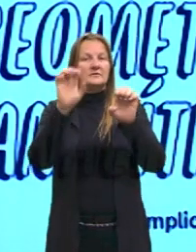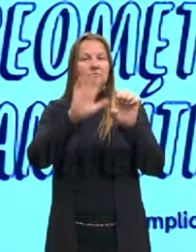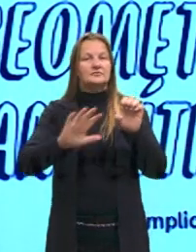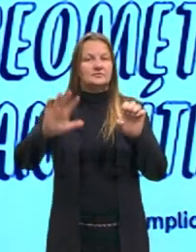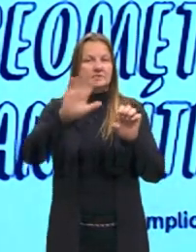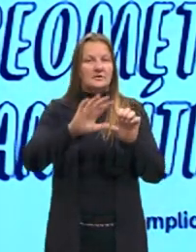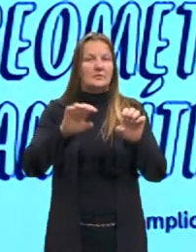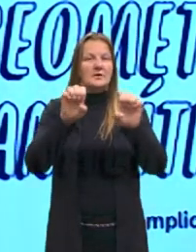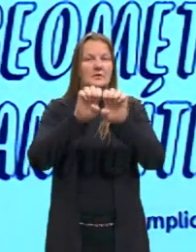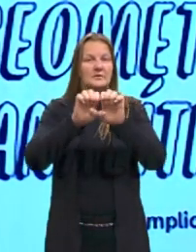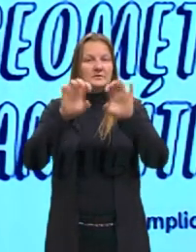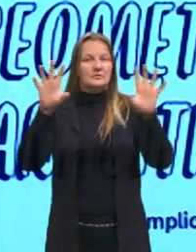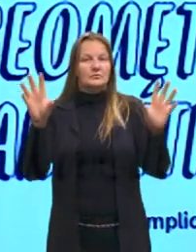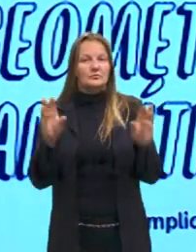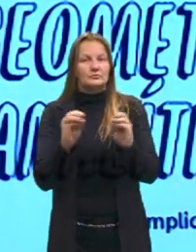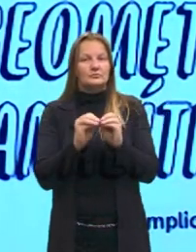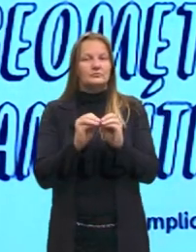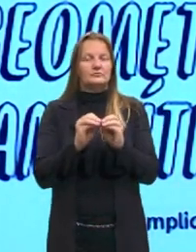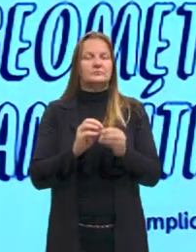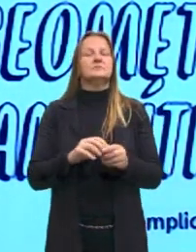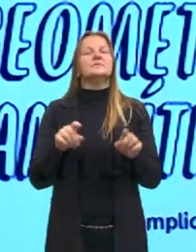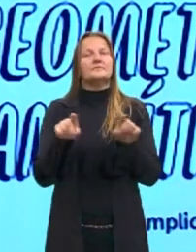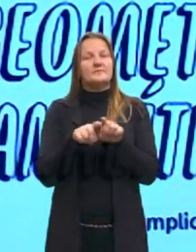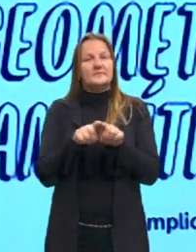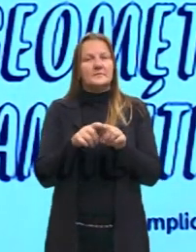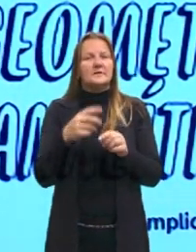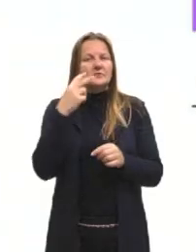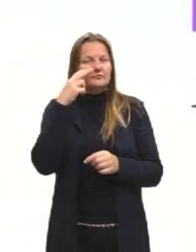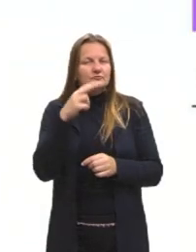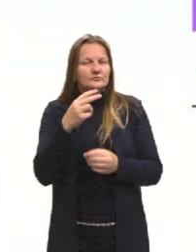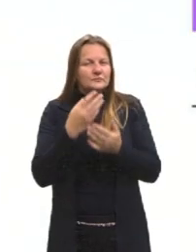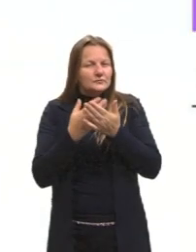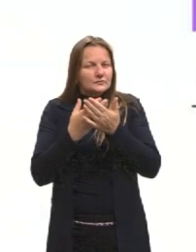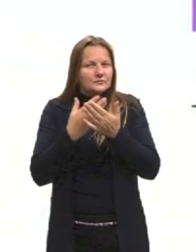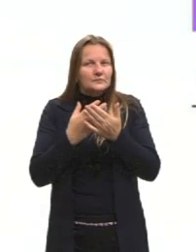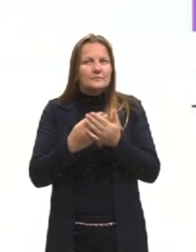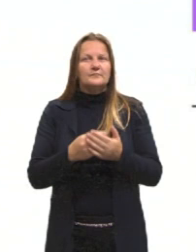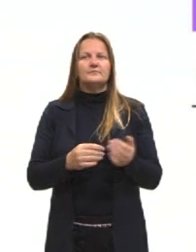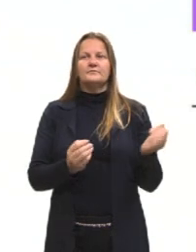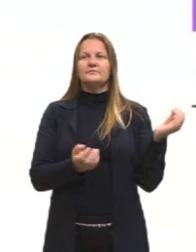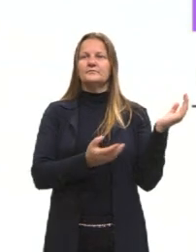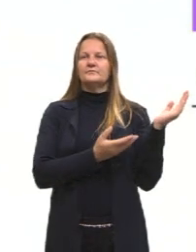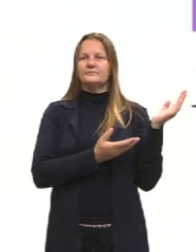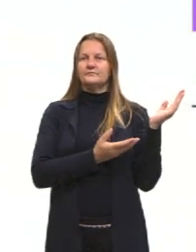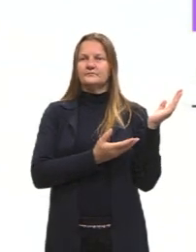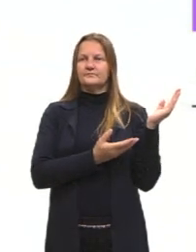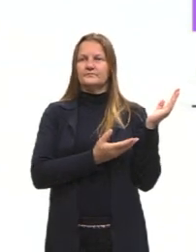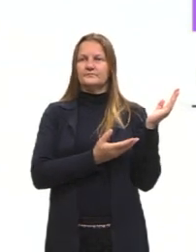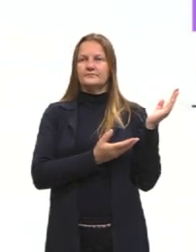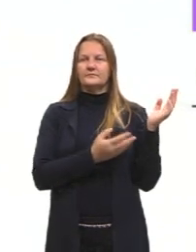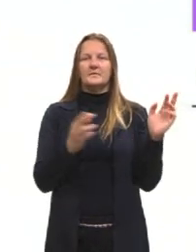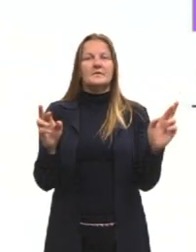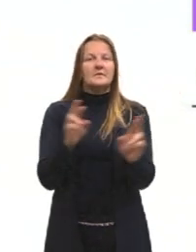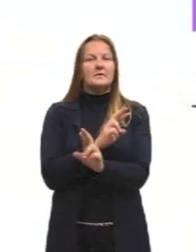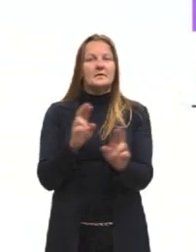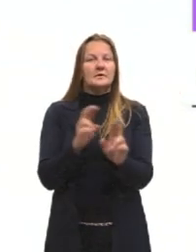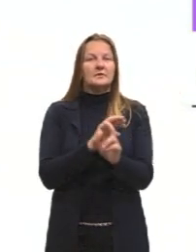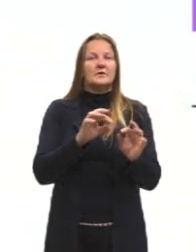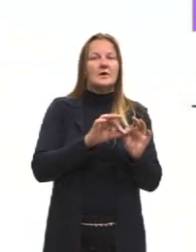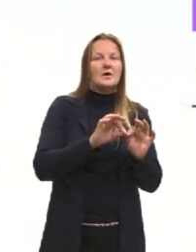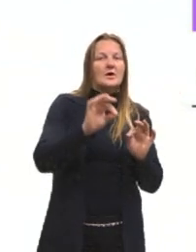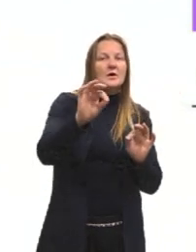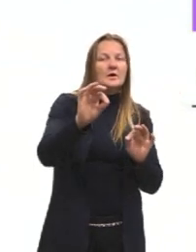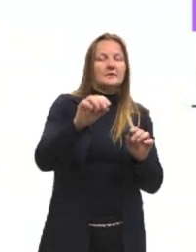equação reduzida, que nós também vimos. Trazendo, então, um pouco dessas relações entre retas.